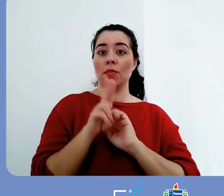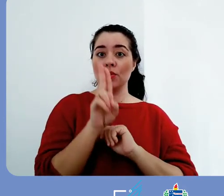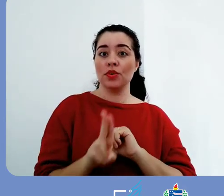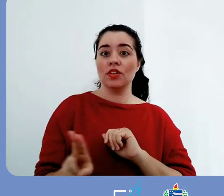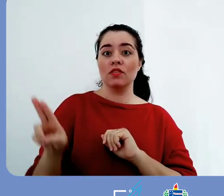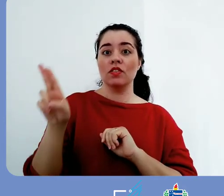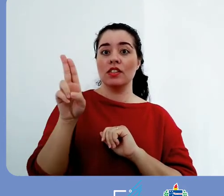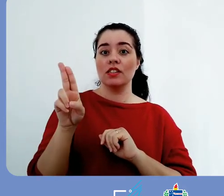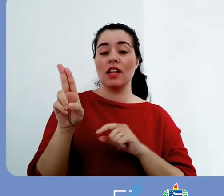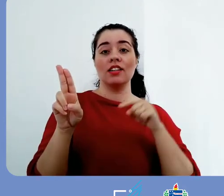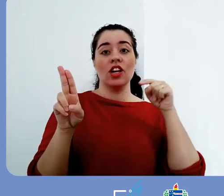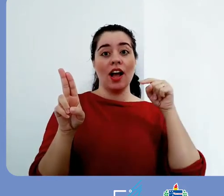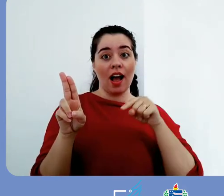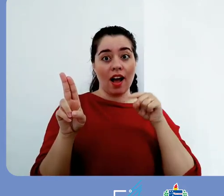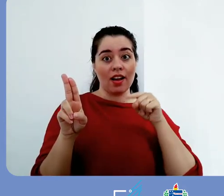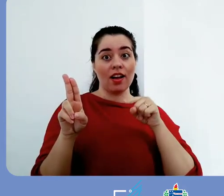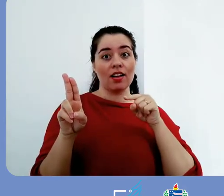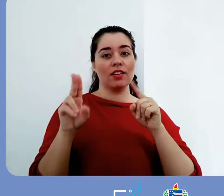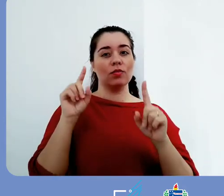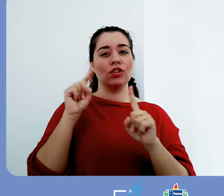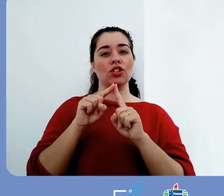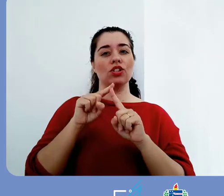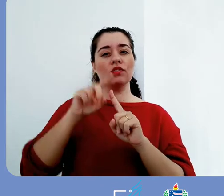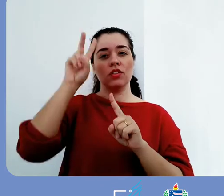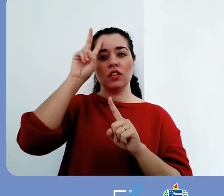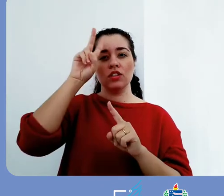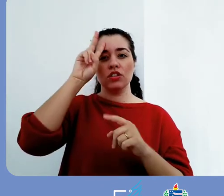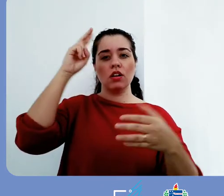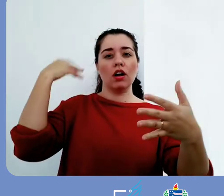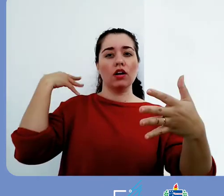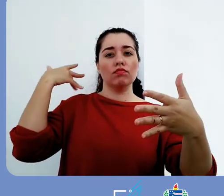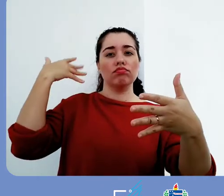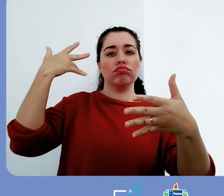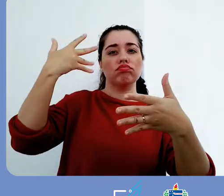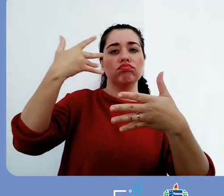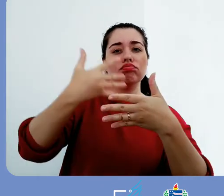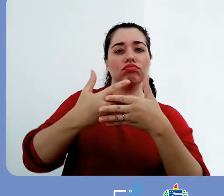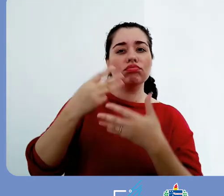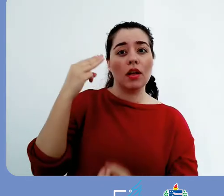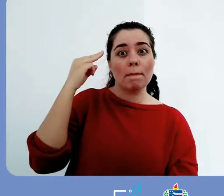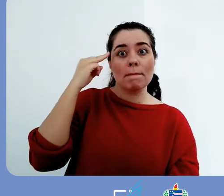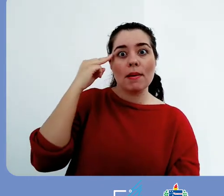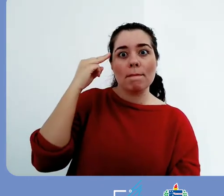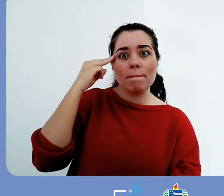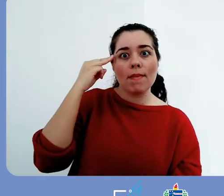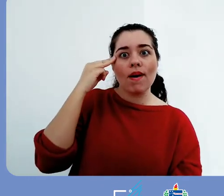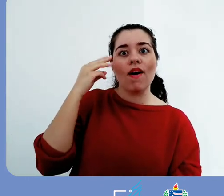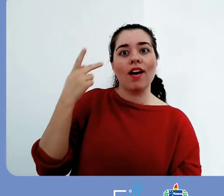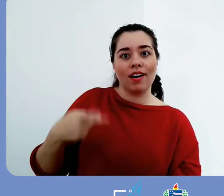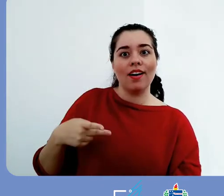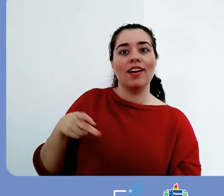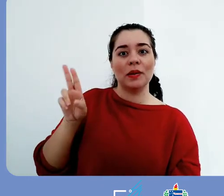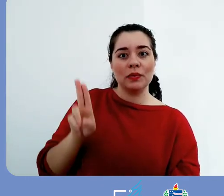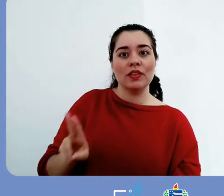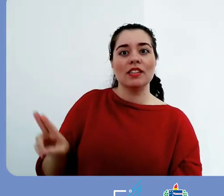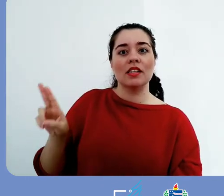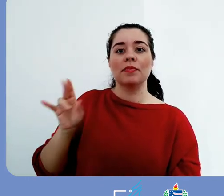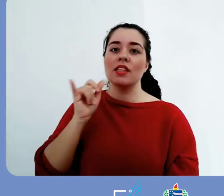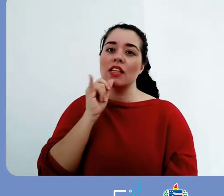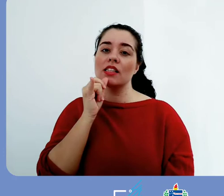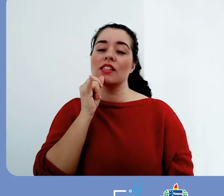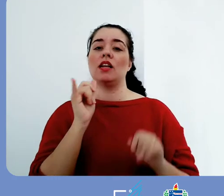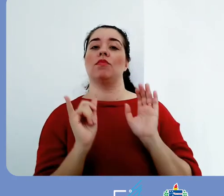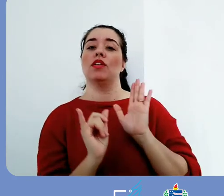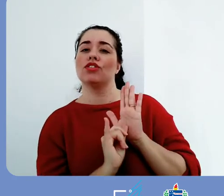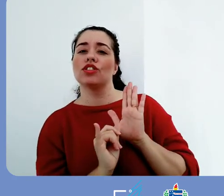publicado da universidade que tenha preferencialmente um cunho histórico, um cunho da sua memória, seja relacionado à sua memória.